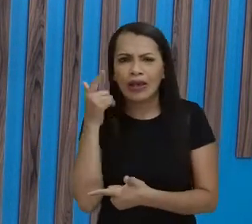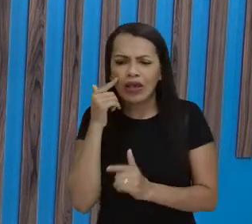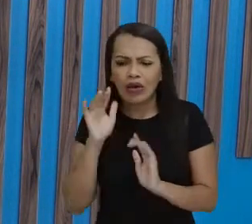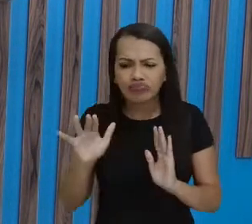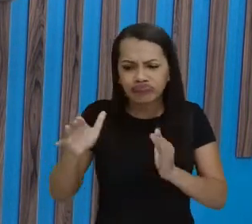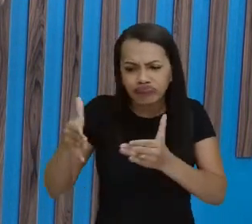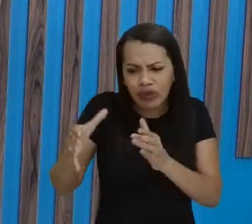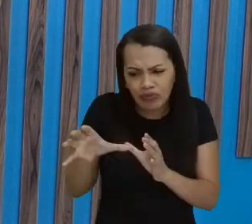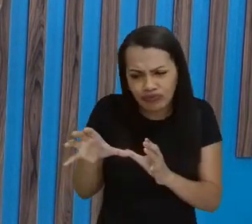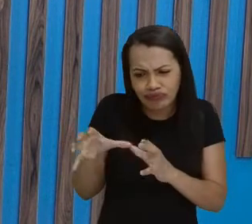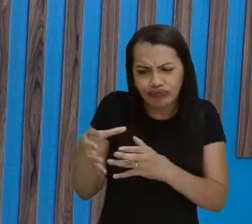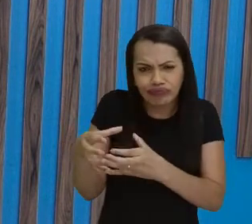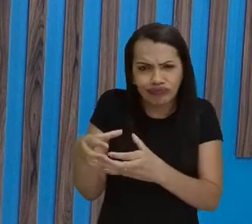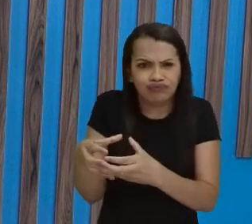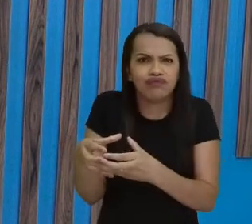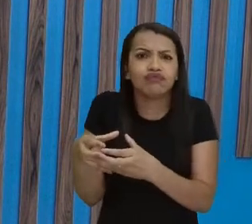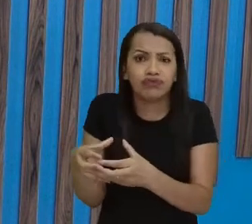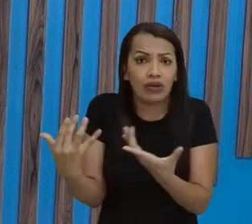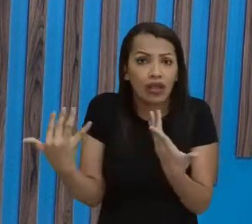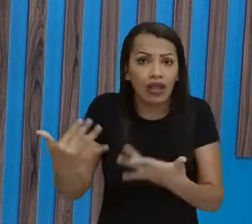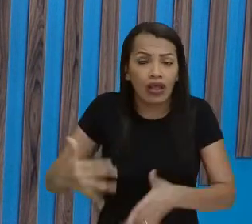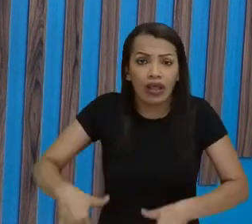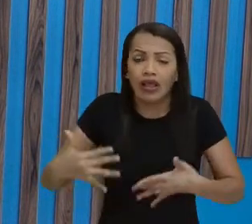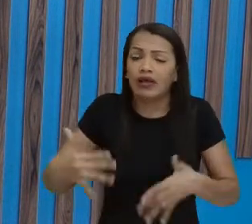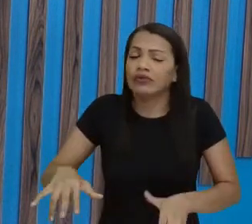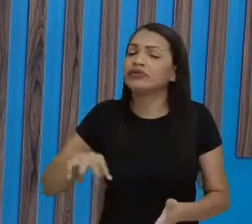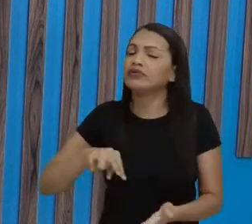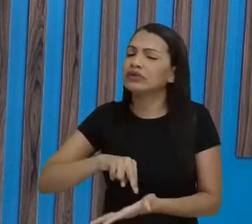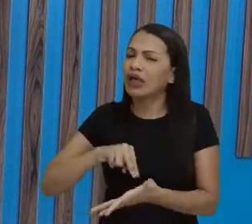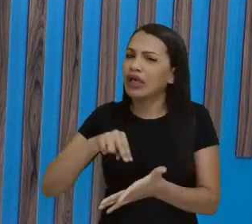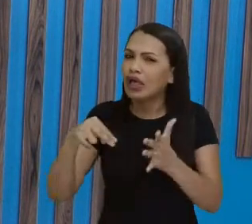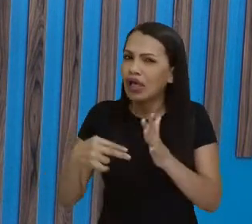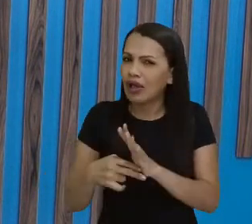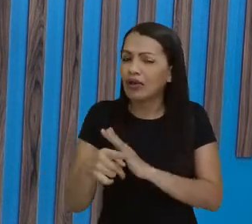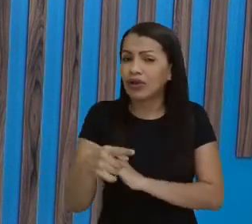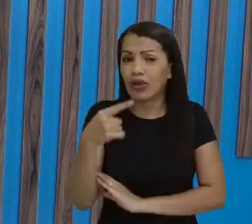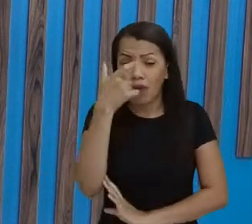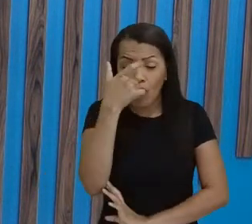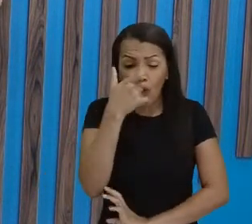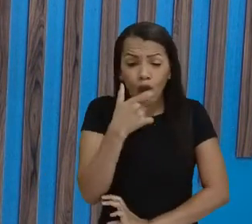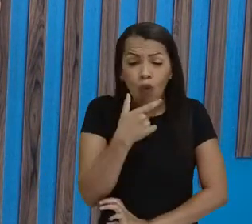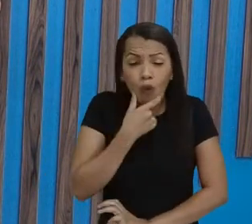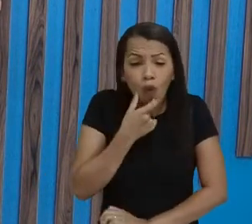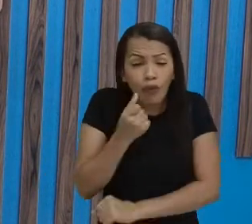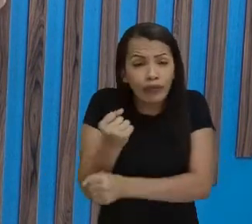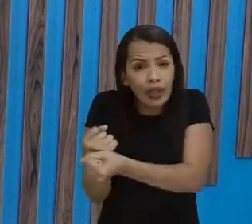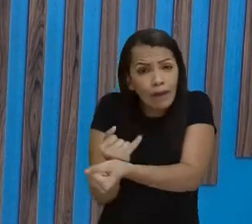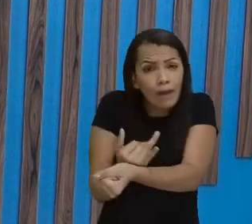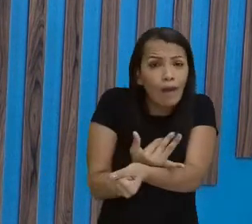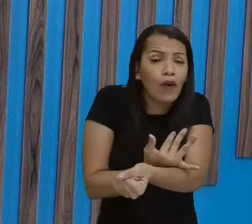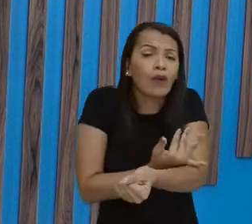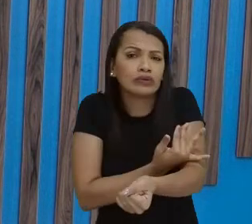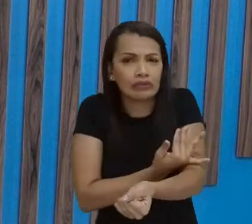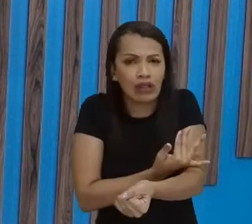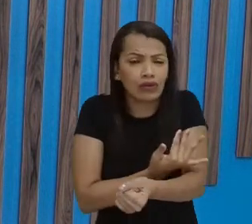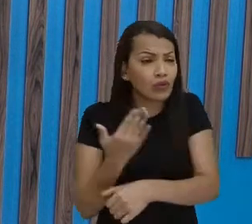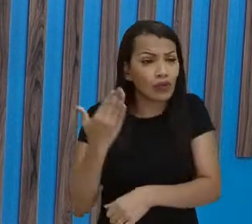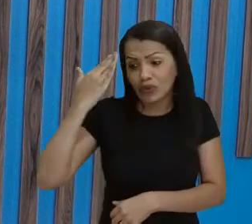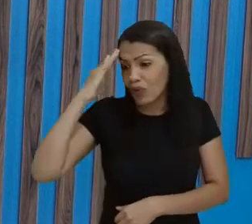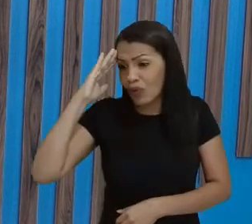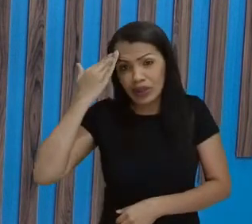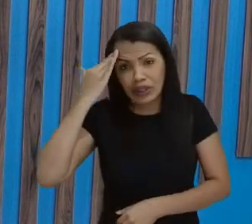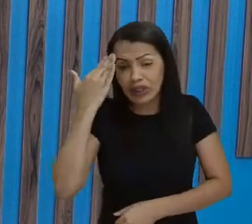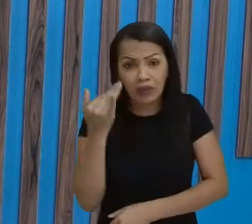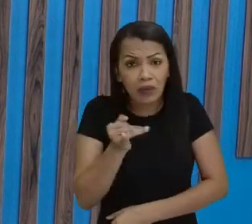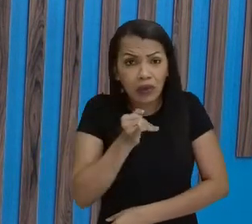regime mais fechado. E, nesse sentido, né, esse camarada está lá, emocionado com isso, não entendendo,